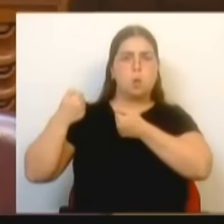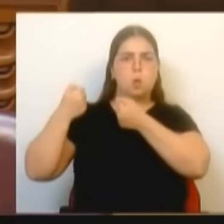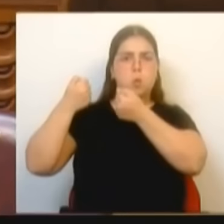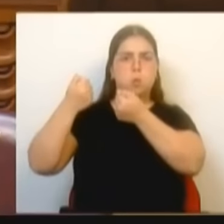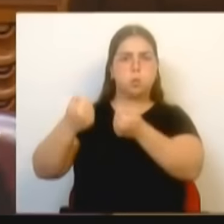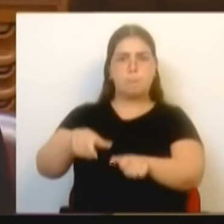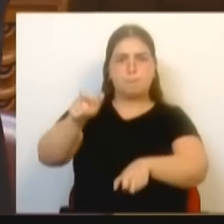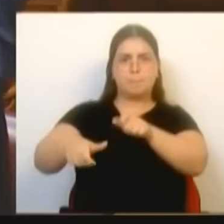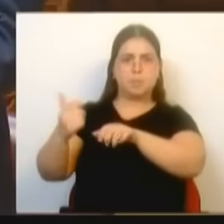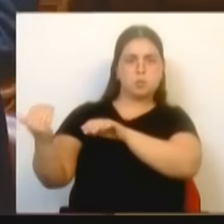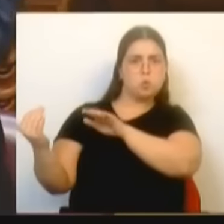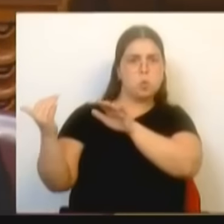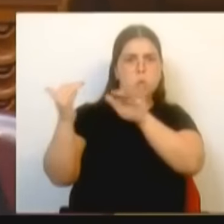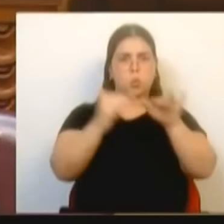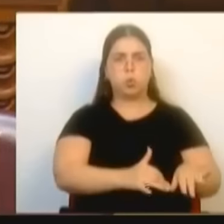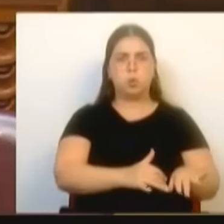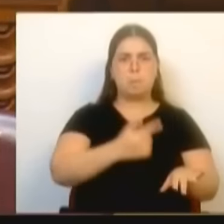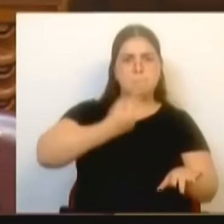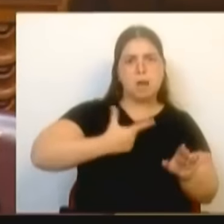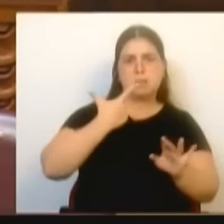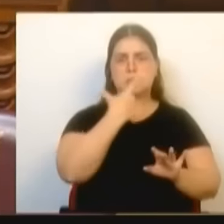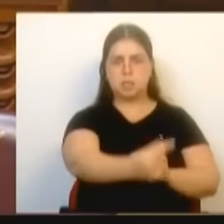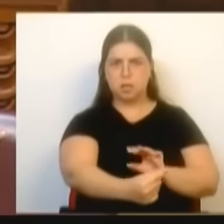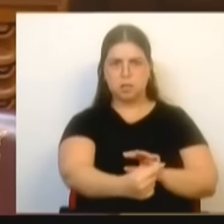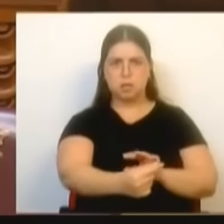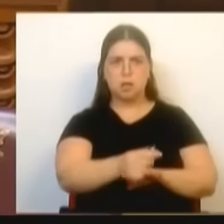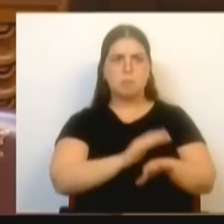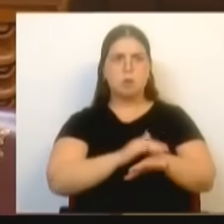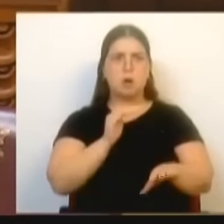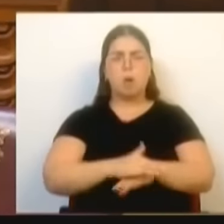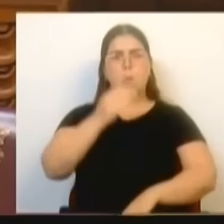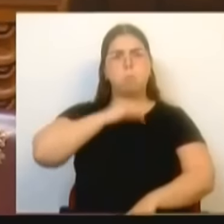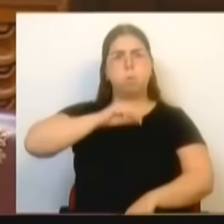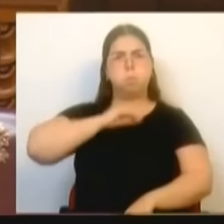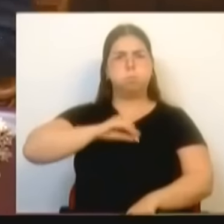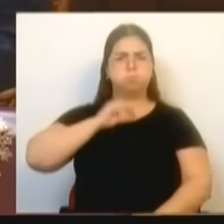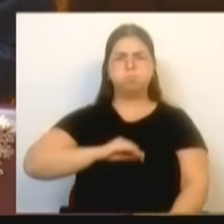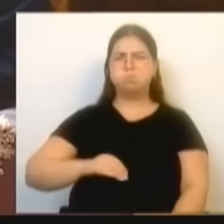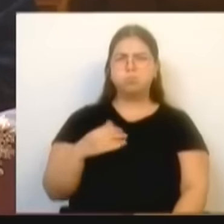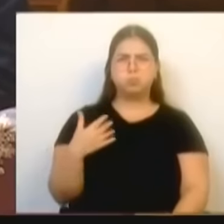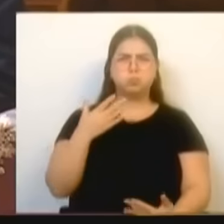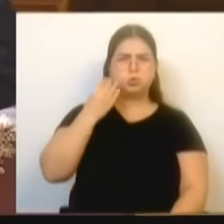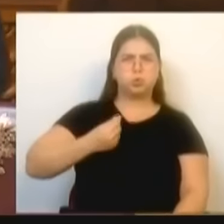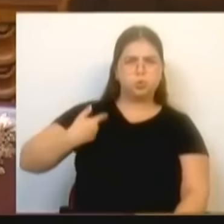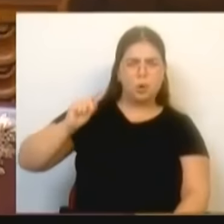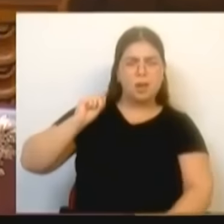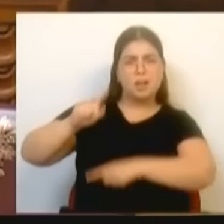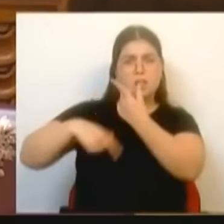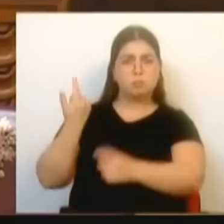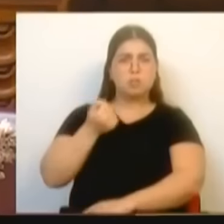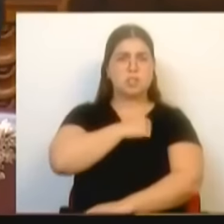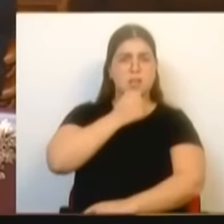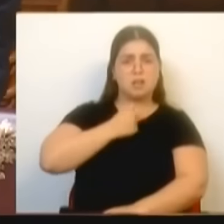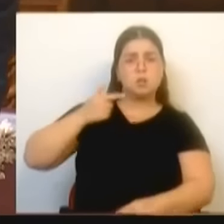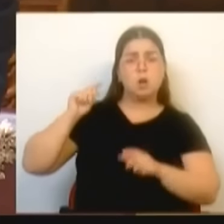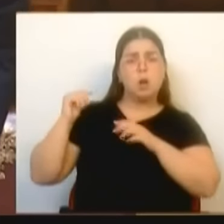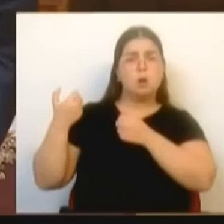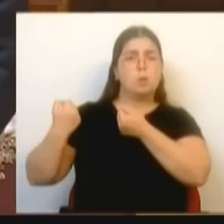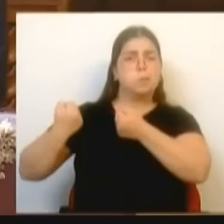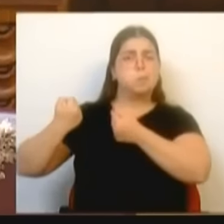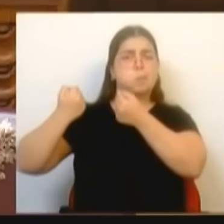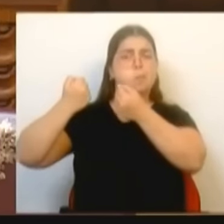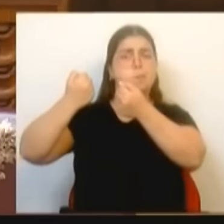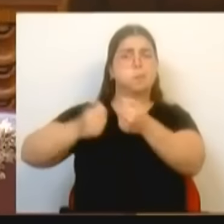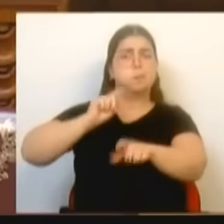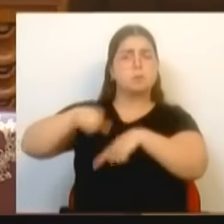cidadãos que voltava à sua casa depois de ganhar salários miseráveis, de voltarem à sua casa, de serem parados no meio da estrada, de serem sacados de um